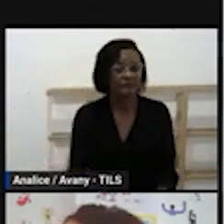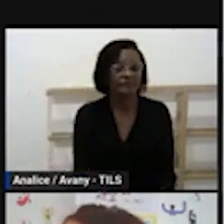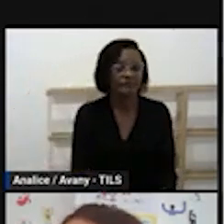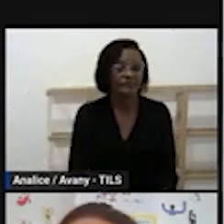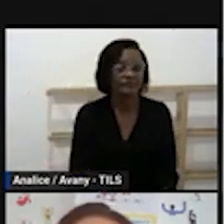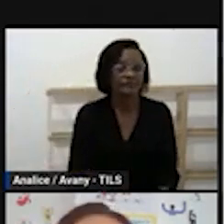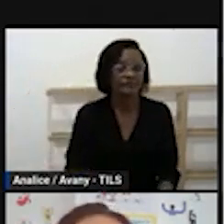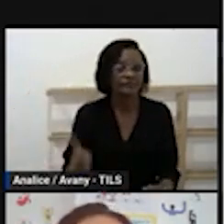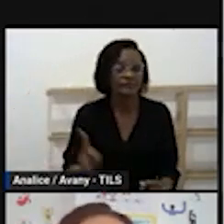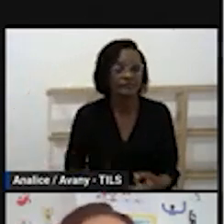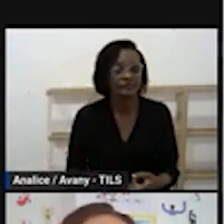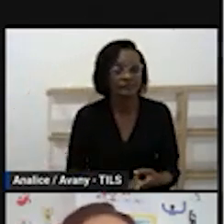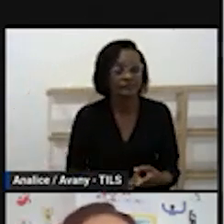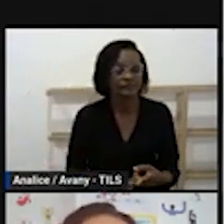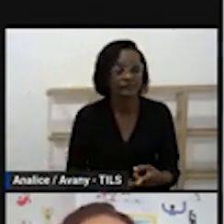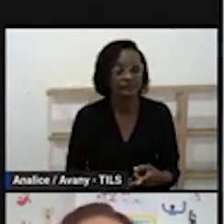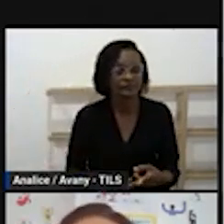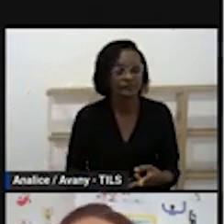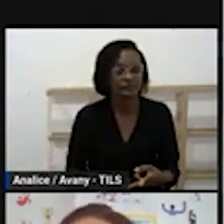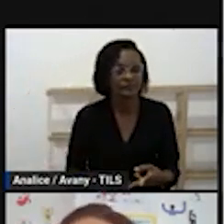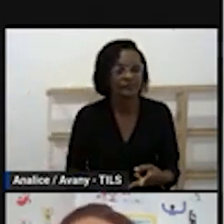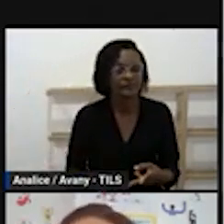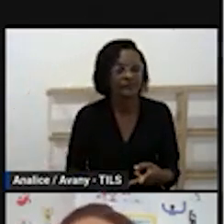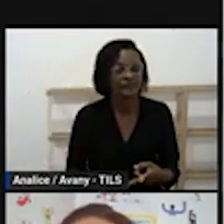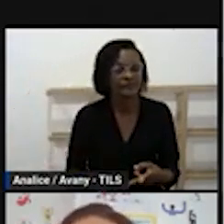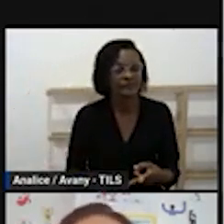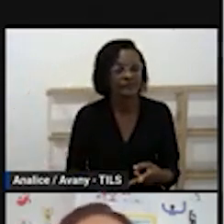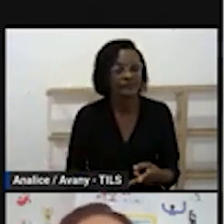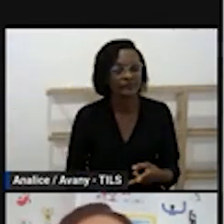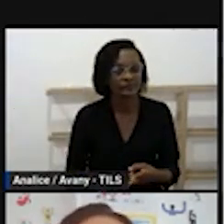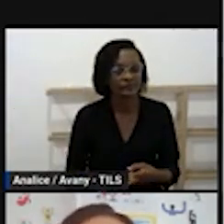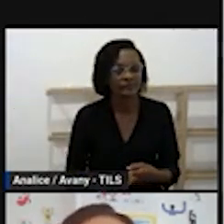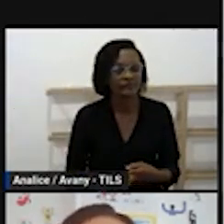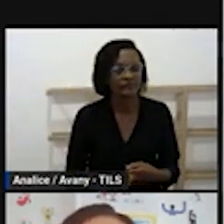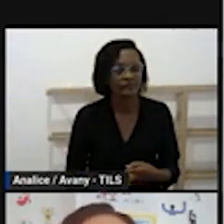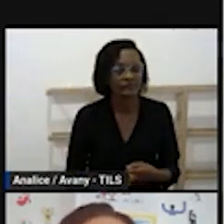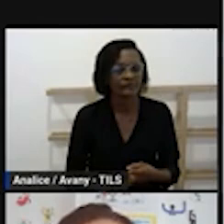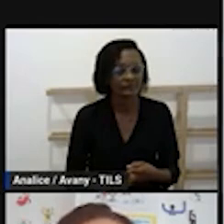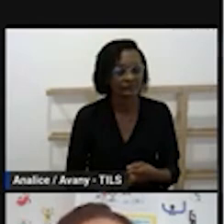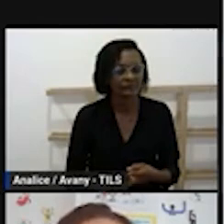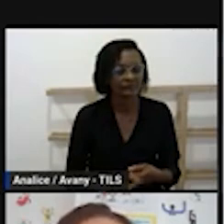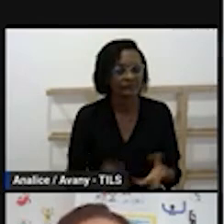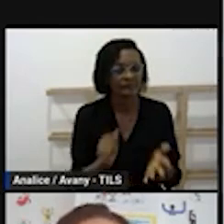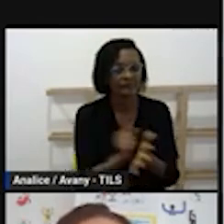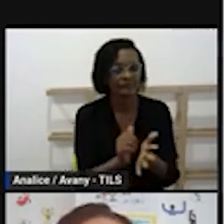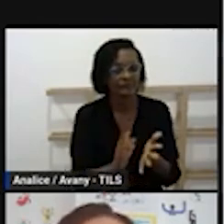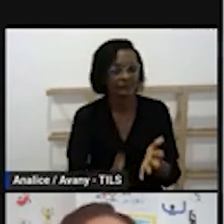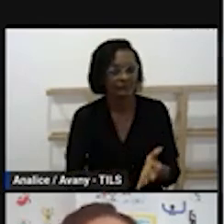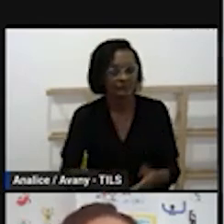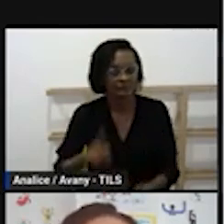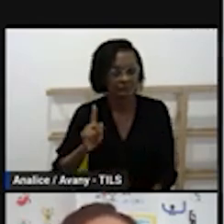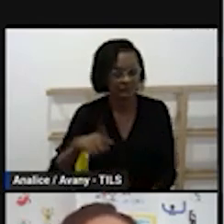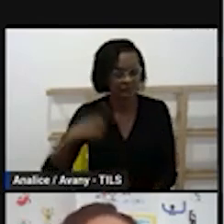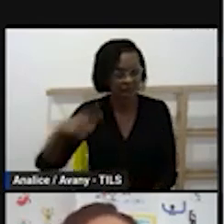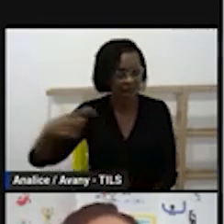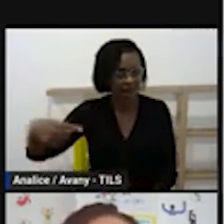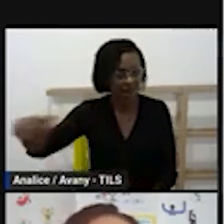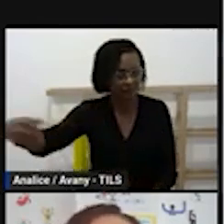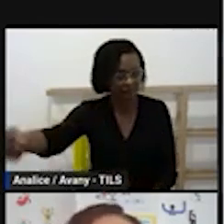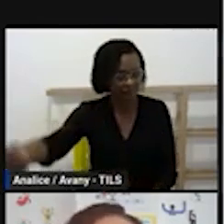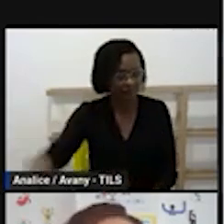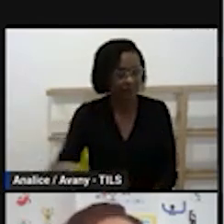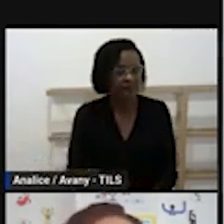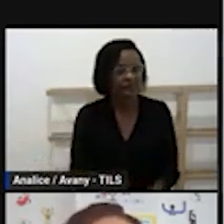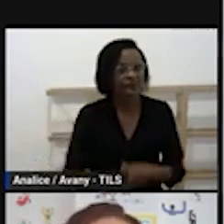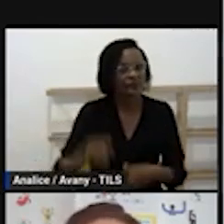modalidades organizativas então aí aparece atividade permanente atividade sequenciada que alguns autores chamam de